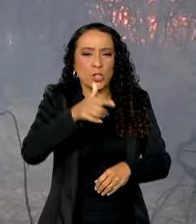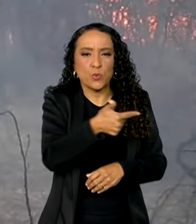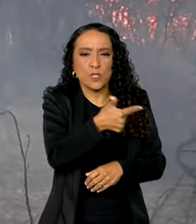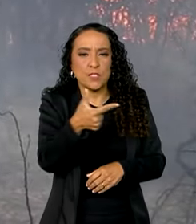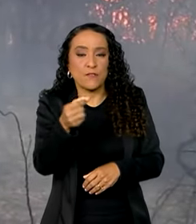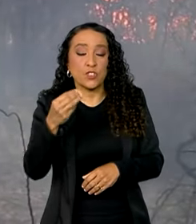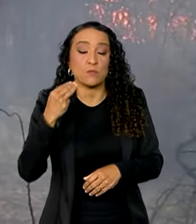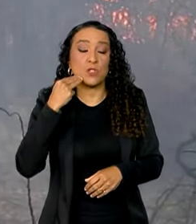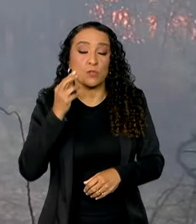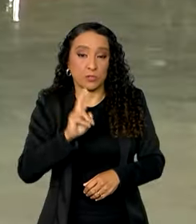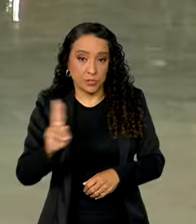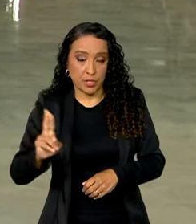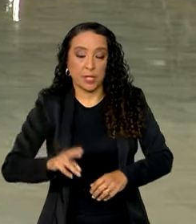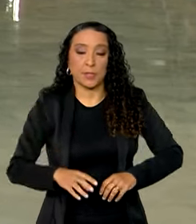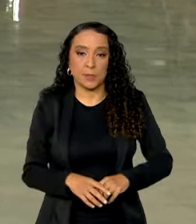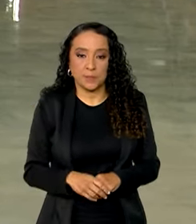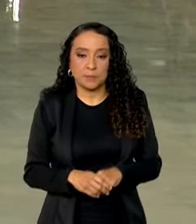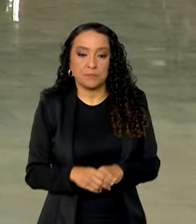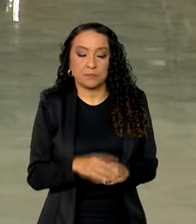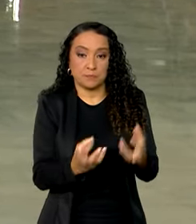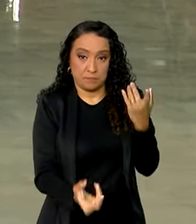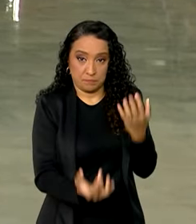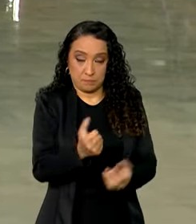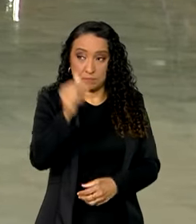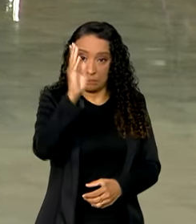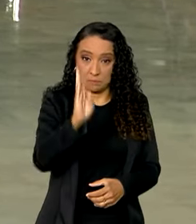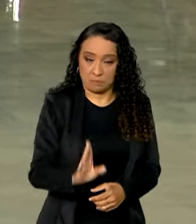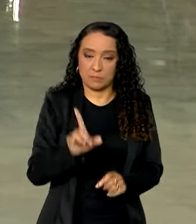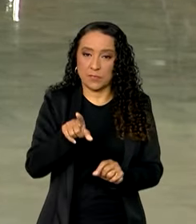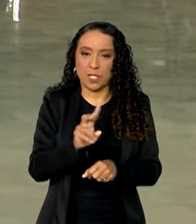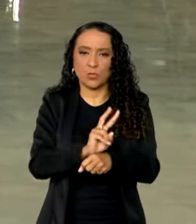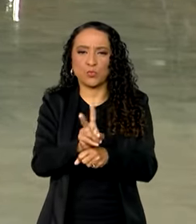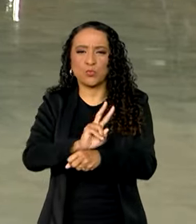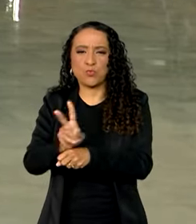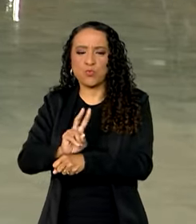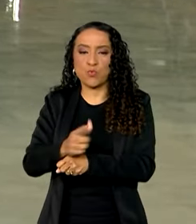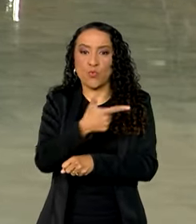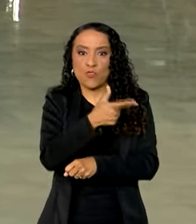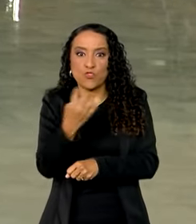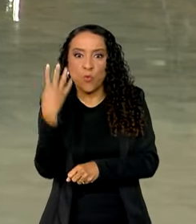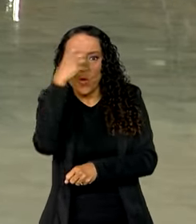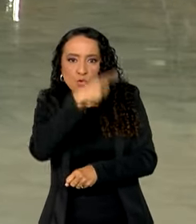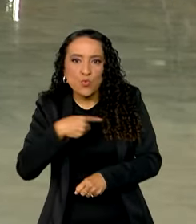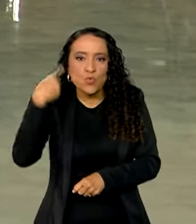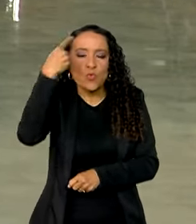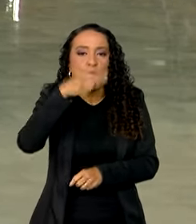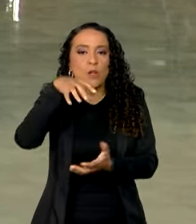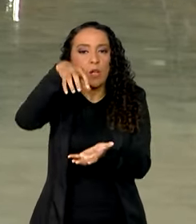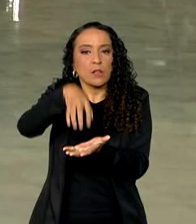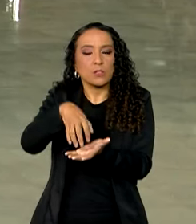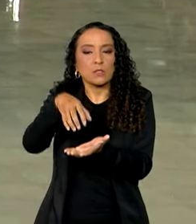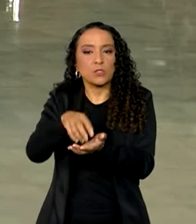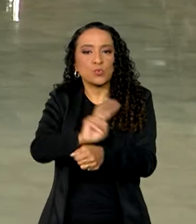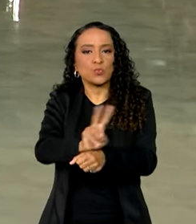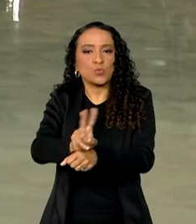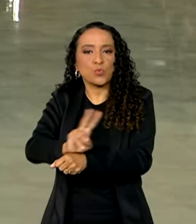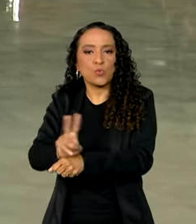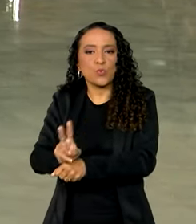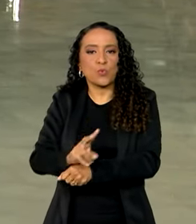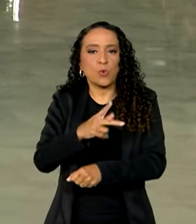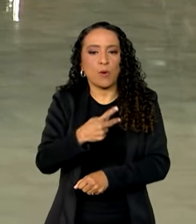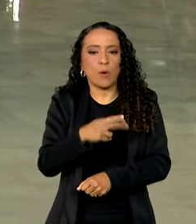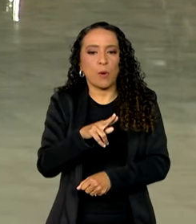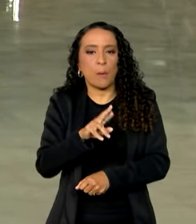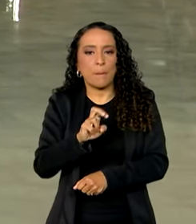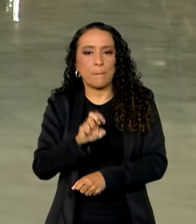milhões de reais. Os incêndios no Brasil são monitorados 24 horas pela Central de Monitoramento do Previo